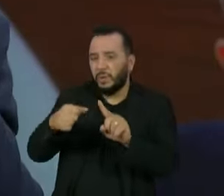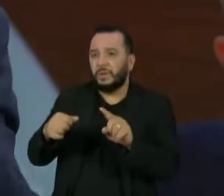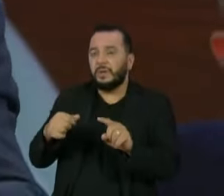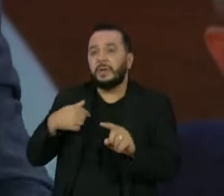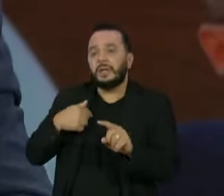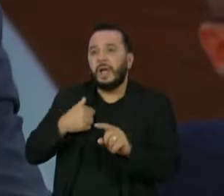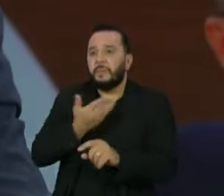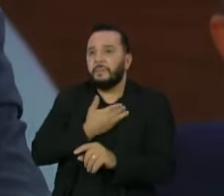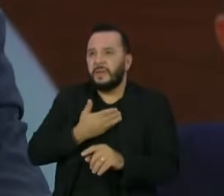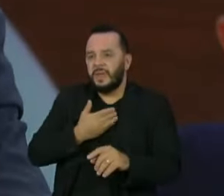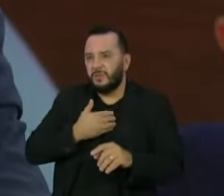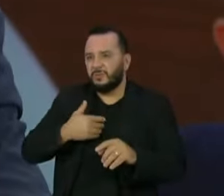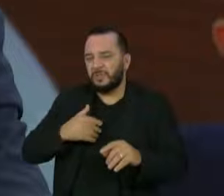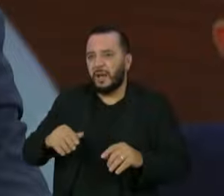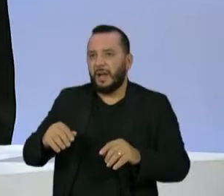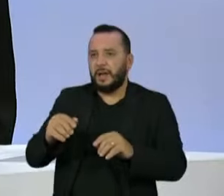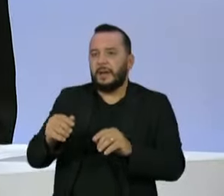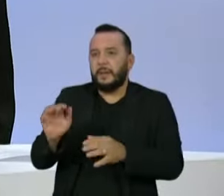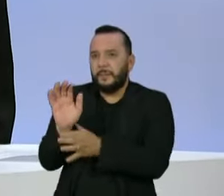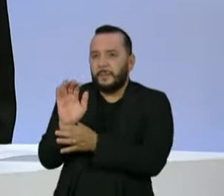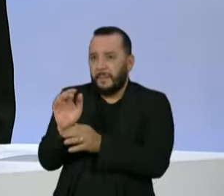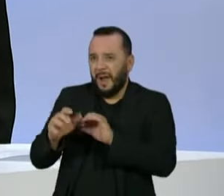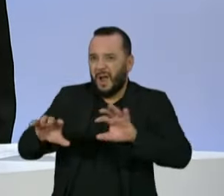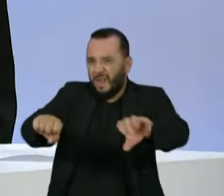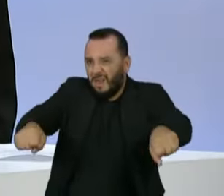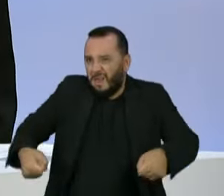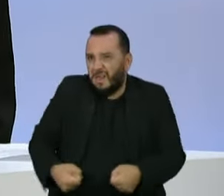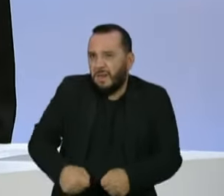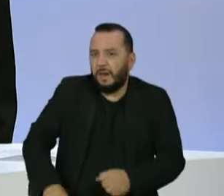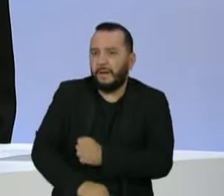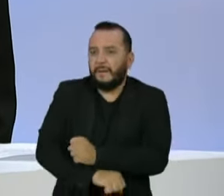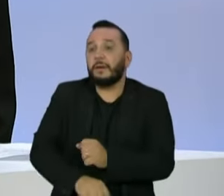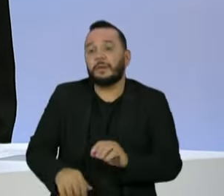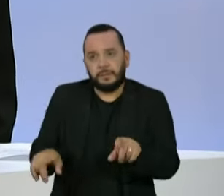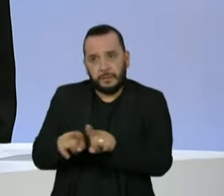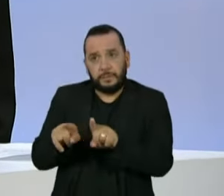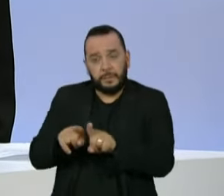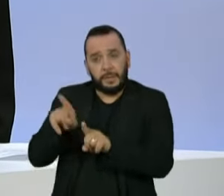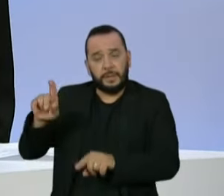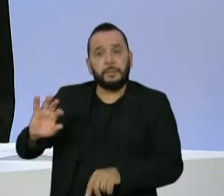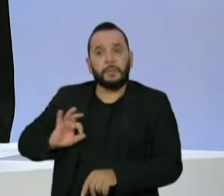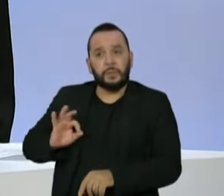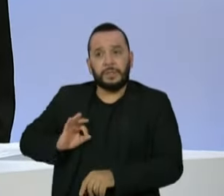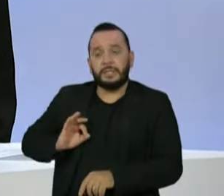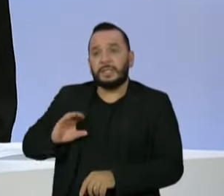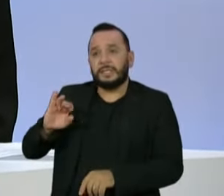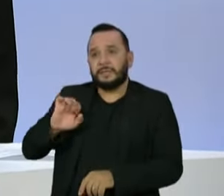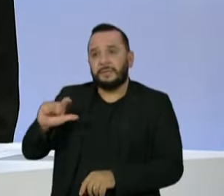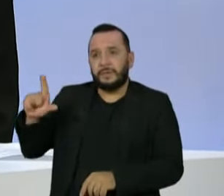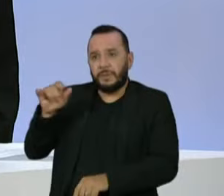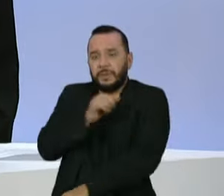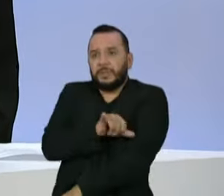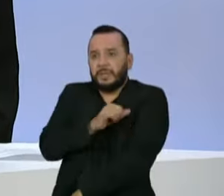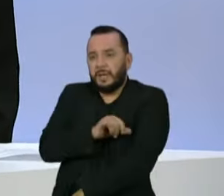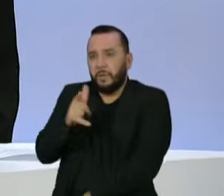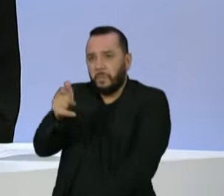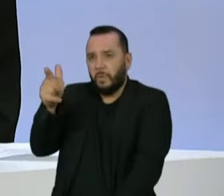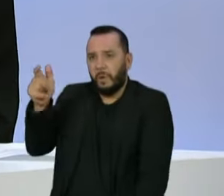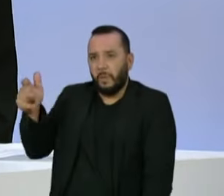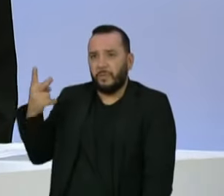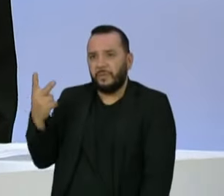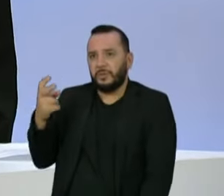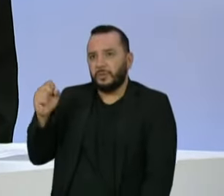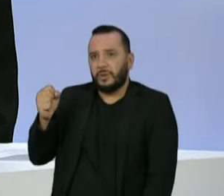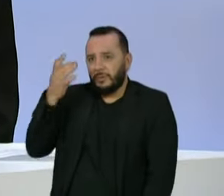imobilizava. Em maio desse ano, a gente viu que a Polícia Civil do Rio de Janeiro matou 28 pessoas na favela do Jacarezinho. E casos como esses